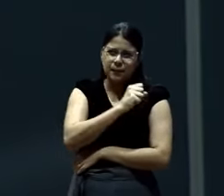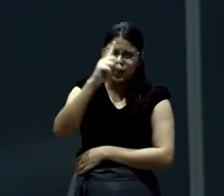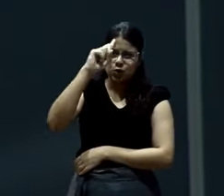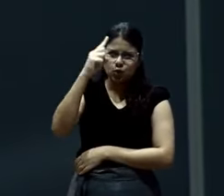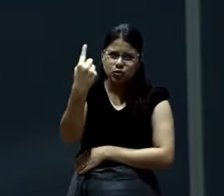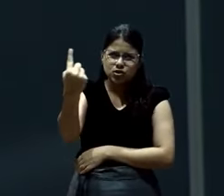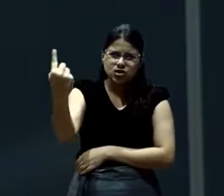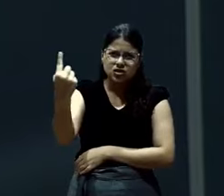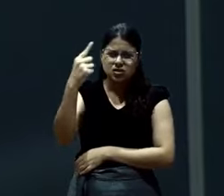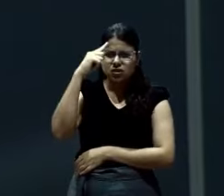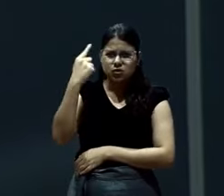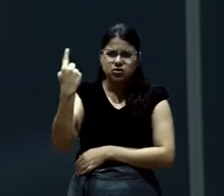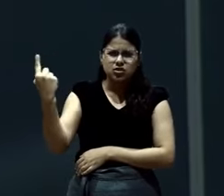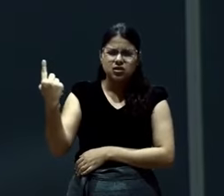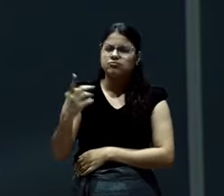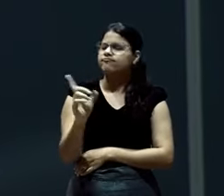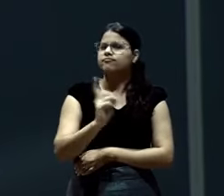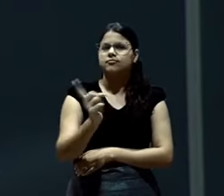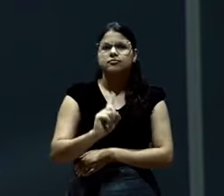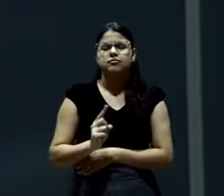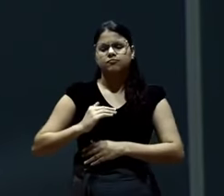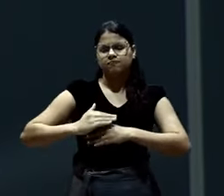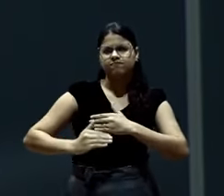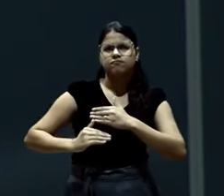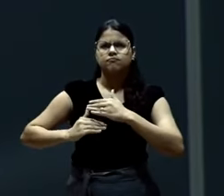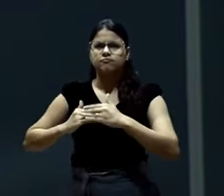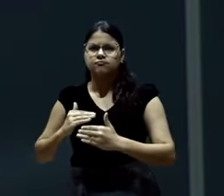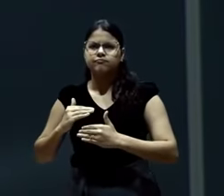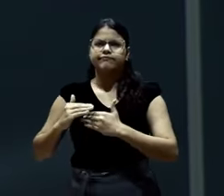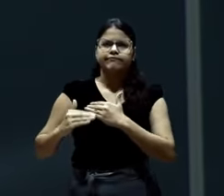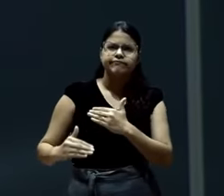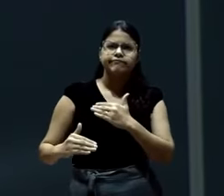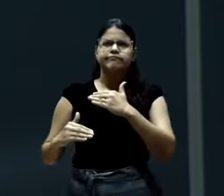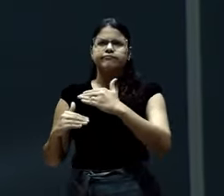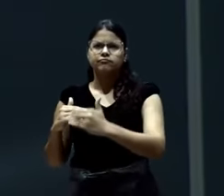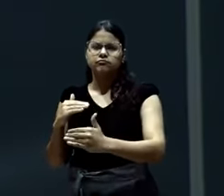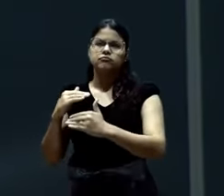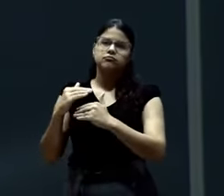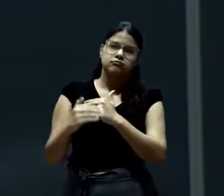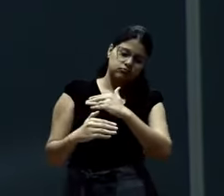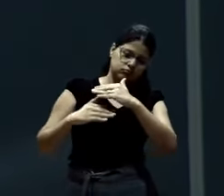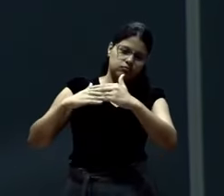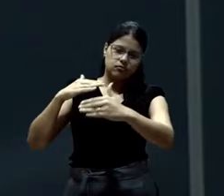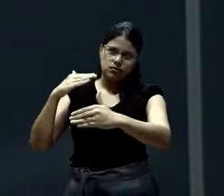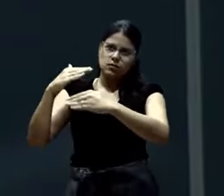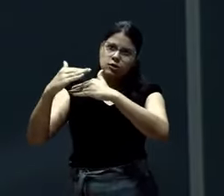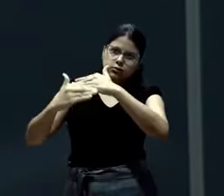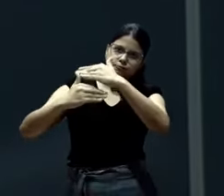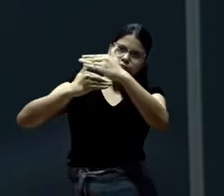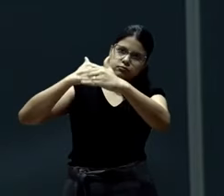Isso é tijolinho por tijolinho sendo colocado através da palavra de Deus no seu coração.